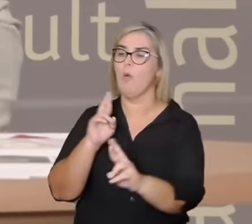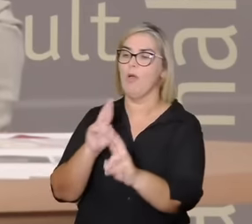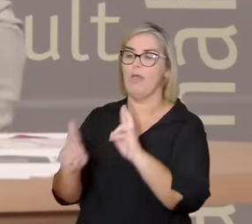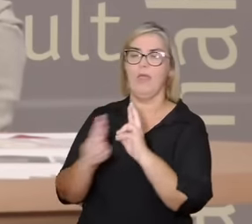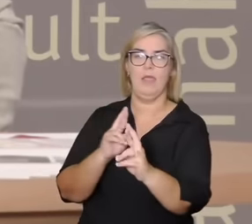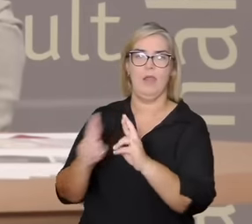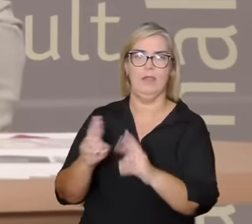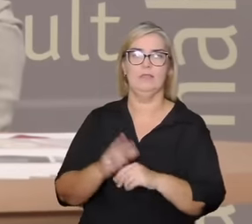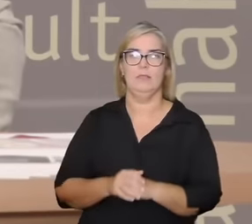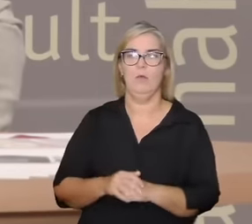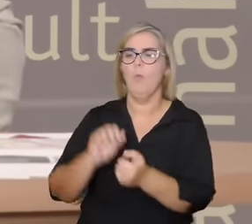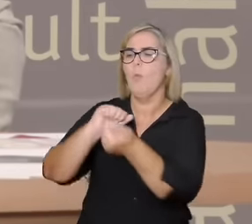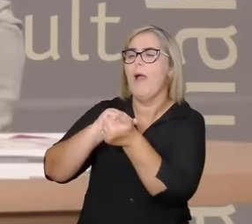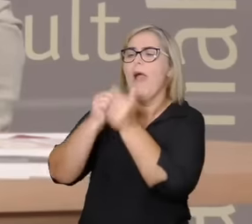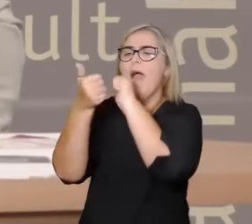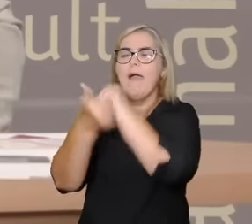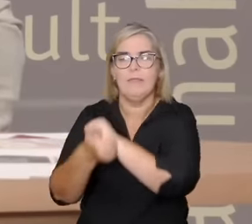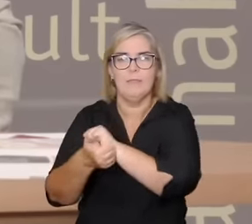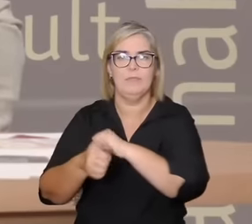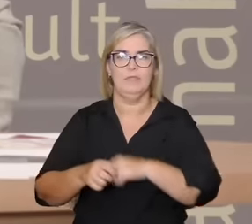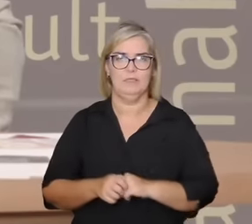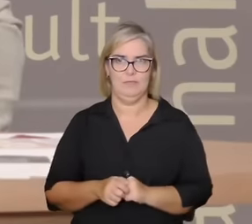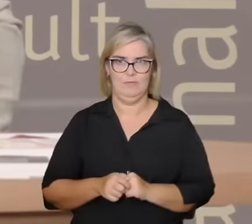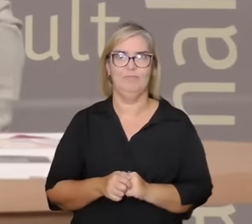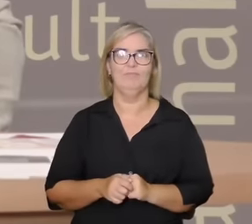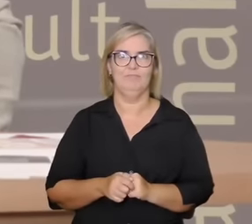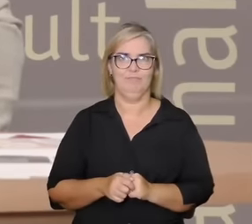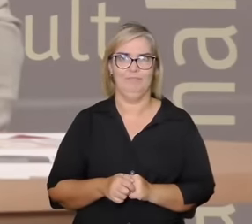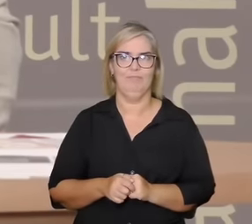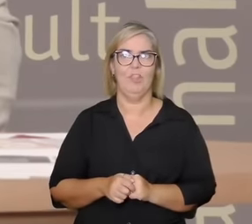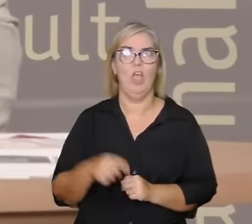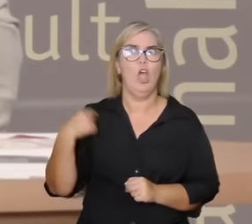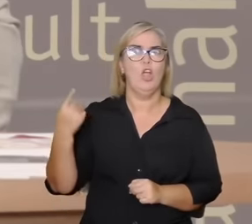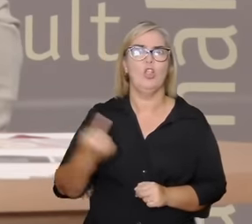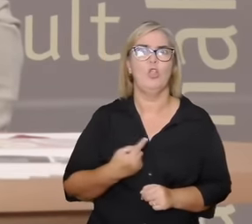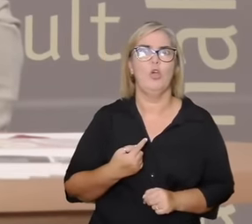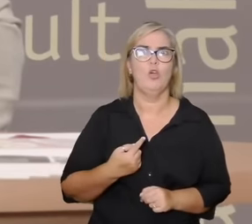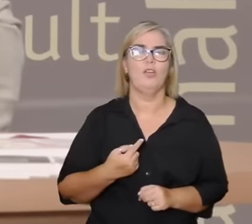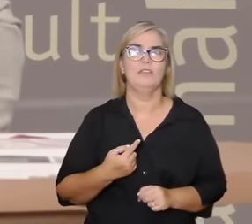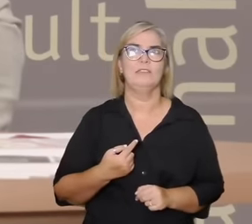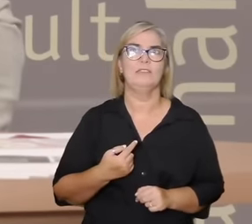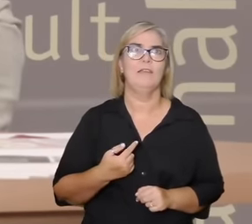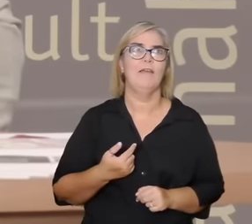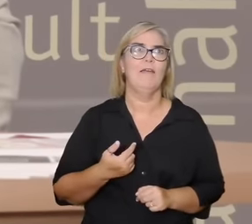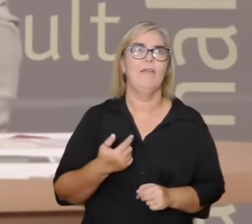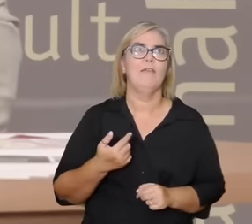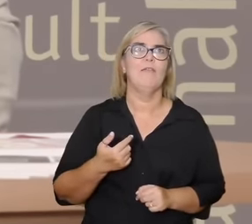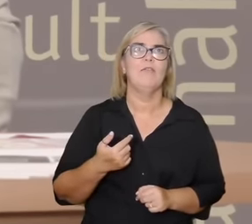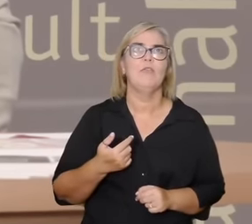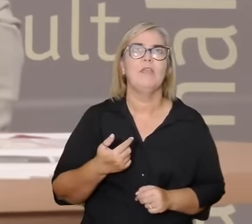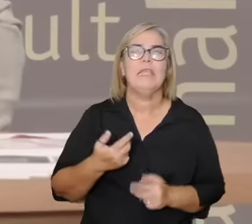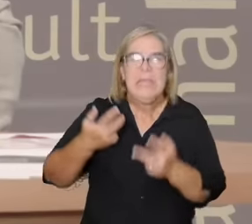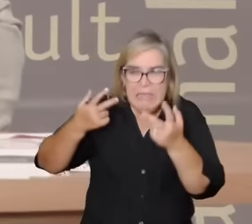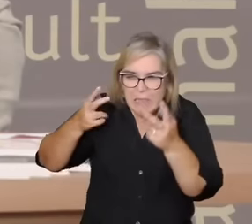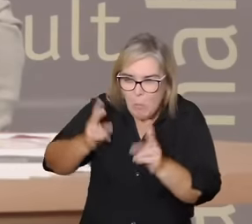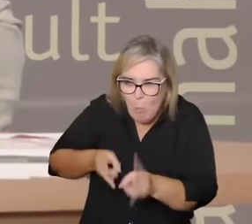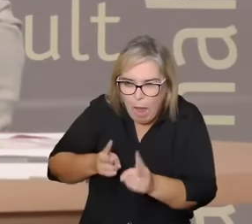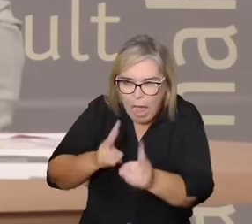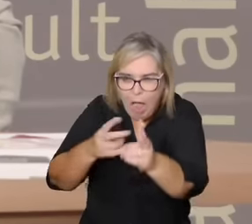conosco com mundo a gente não é a mesma pessoa nós não somos quem éramos há dez anos atrás ainda que nós